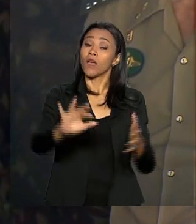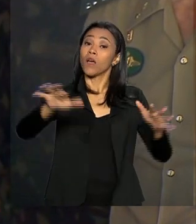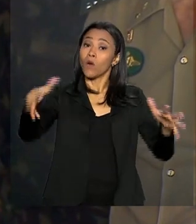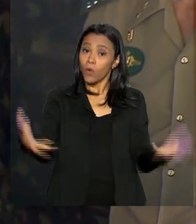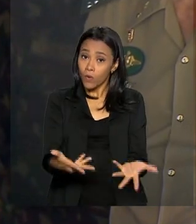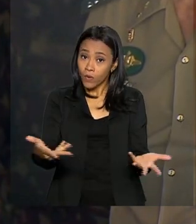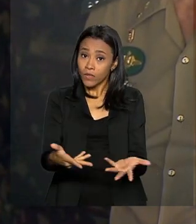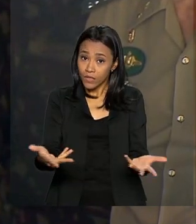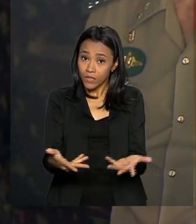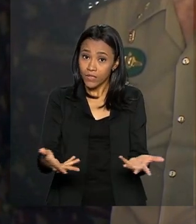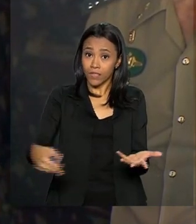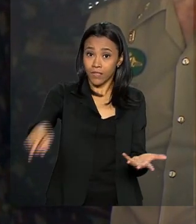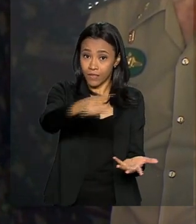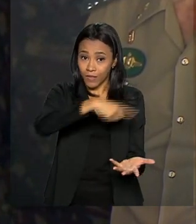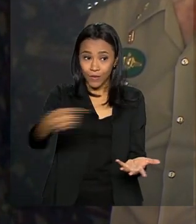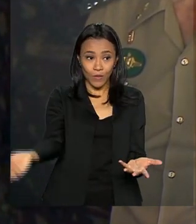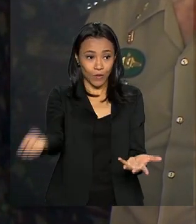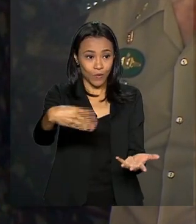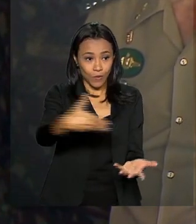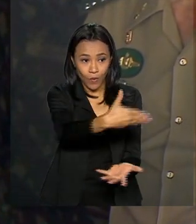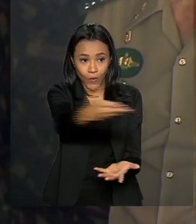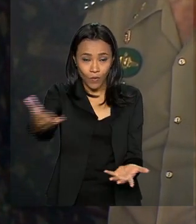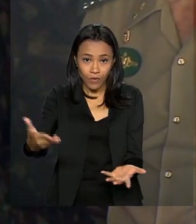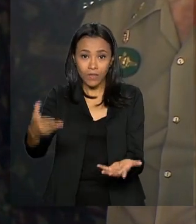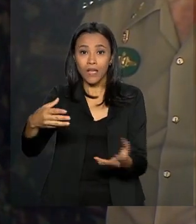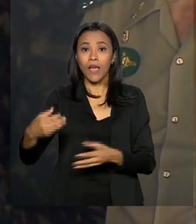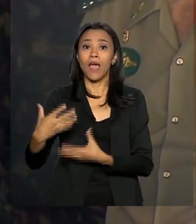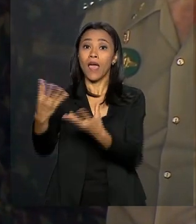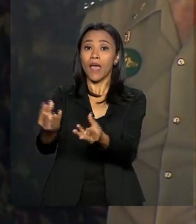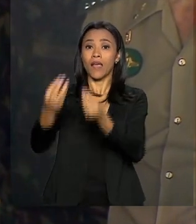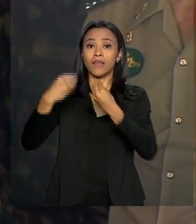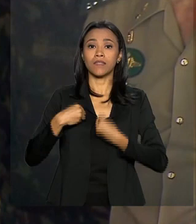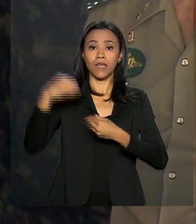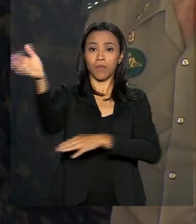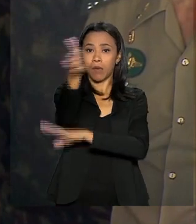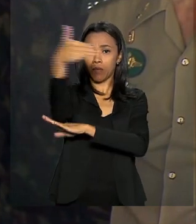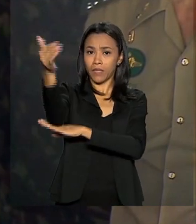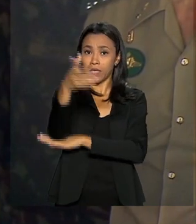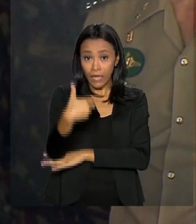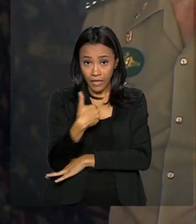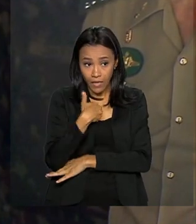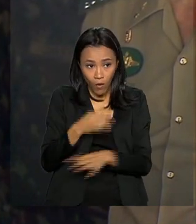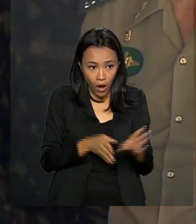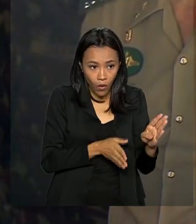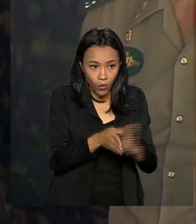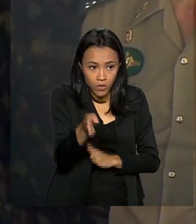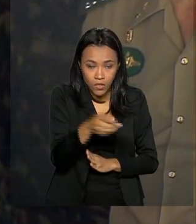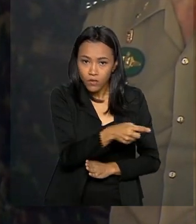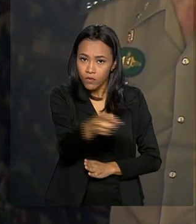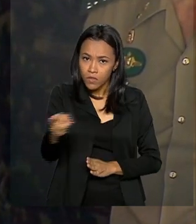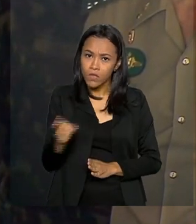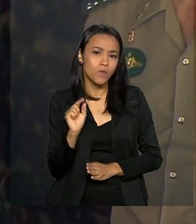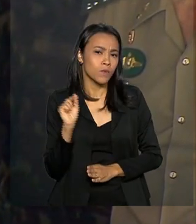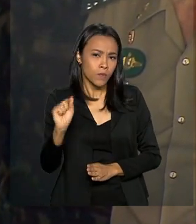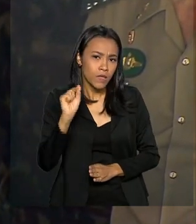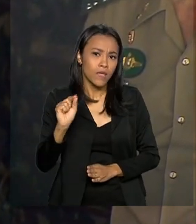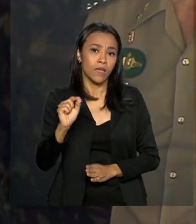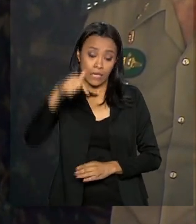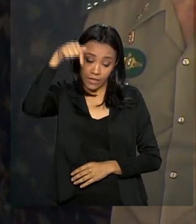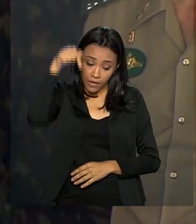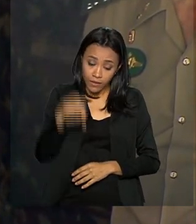recebe essa bandeira. E o grande conselho que eu lhes dou, que daqui